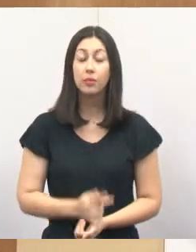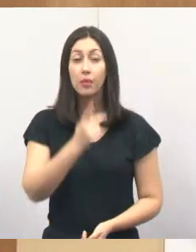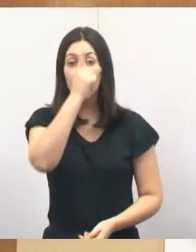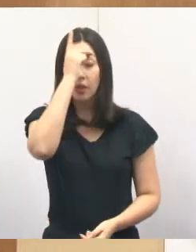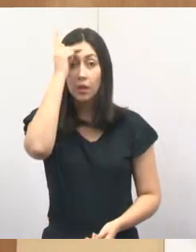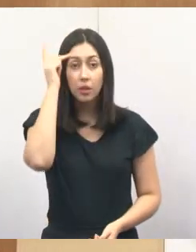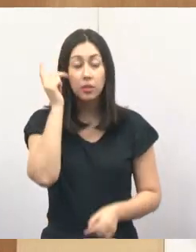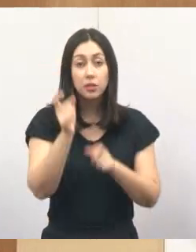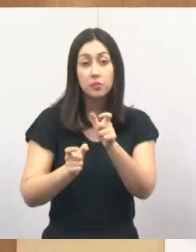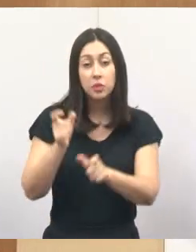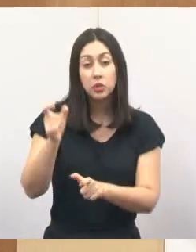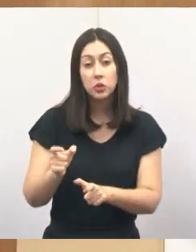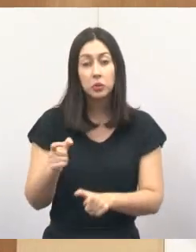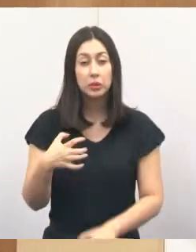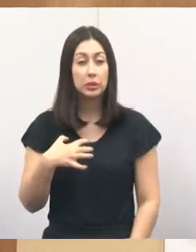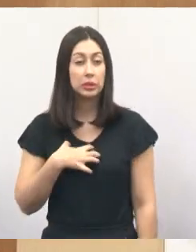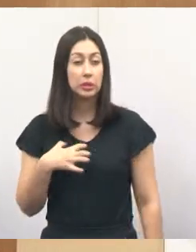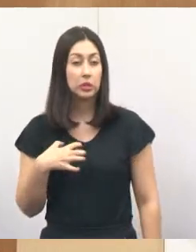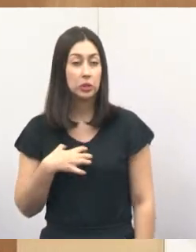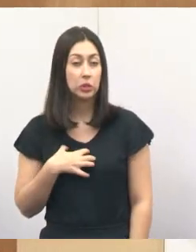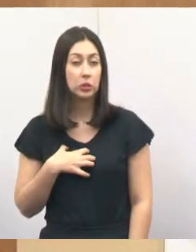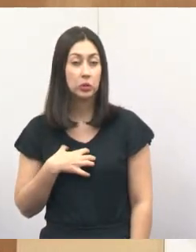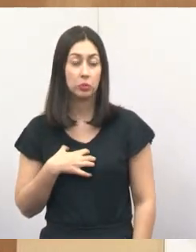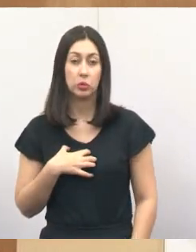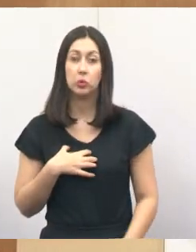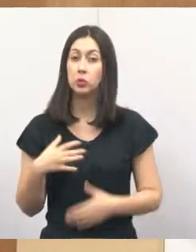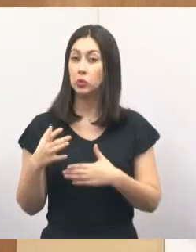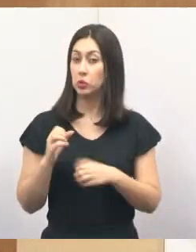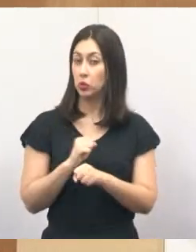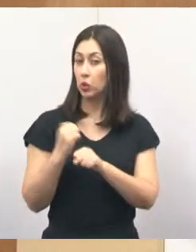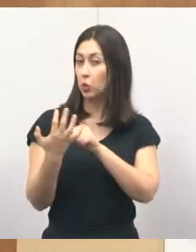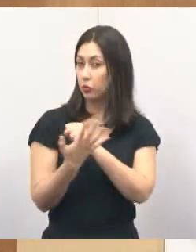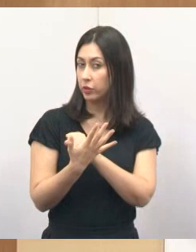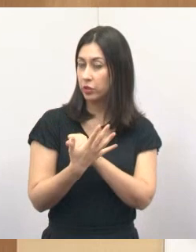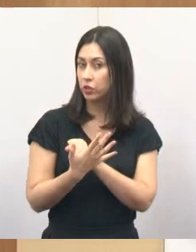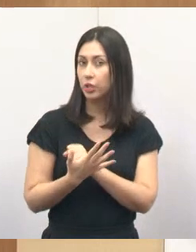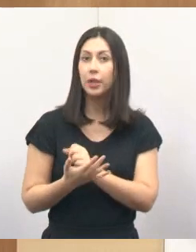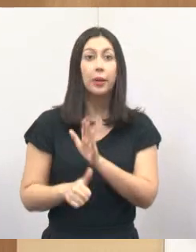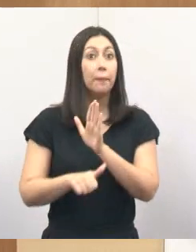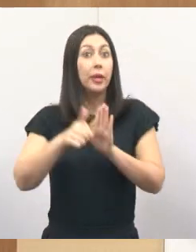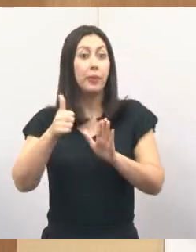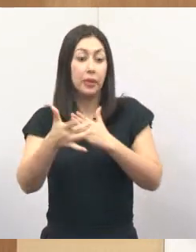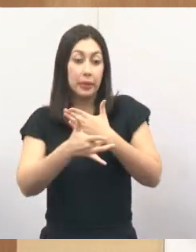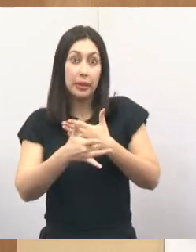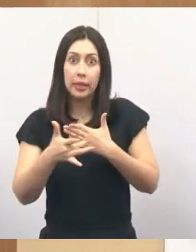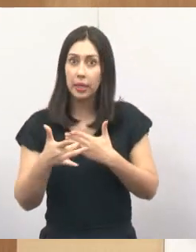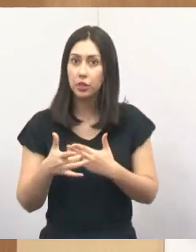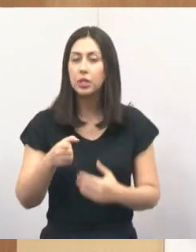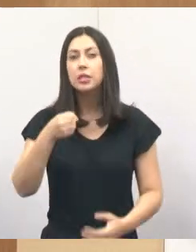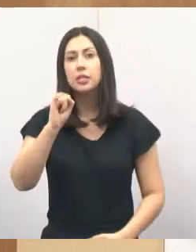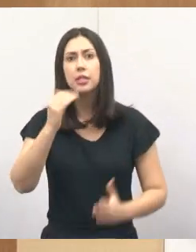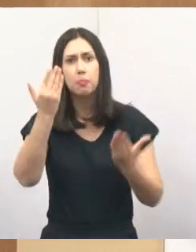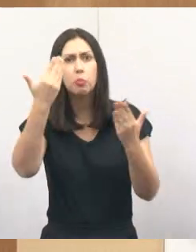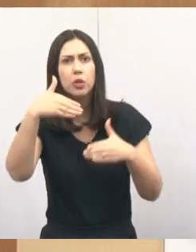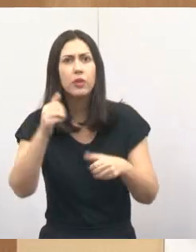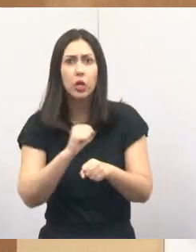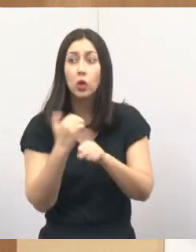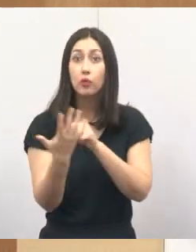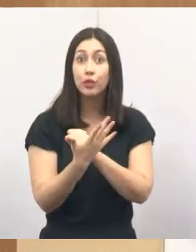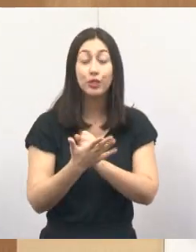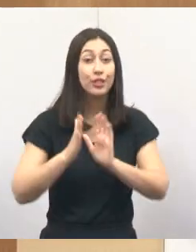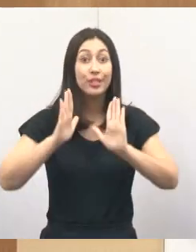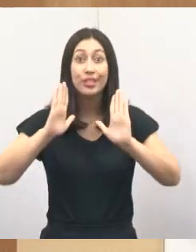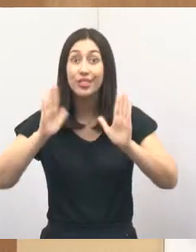pessoas com sintomas de COVID, quando elas passam na triagem, já é feito o teste. Se constatar que ela está com COVID, ela é